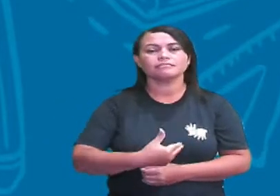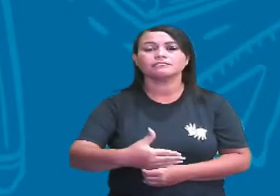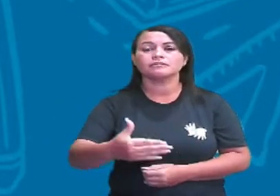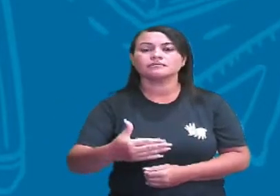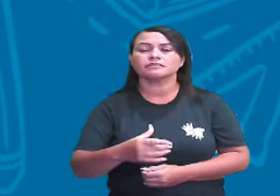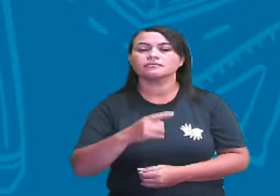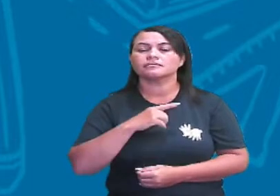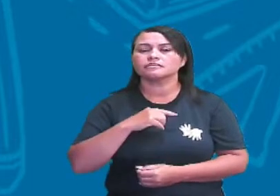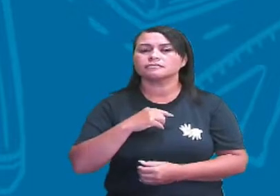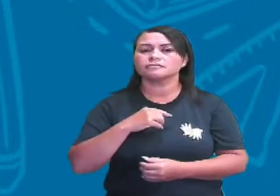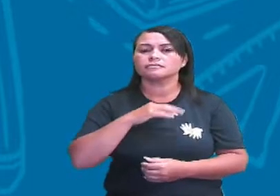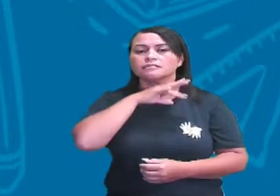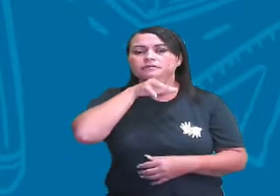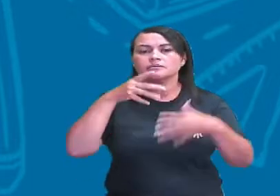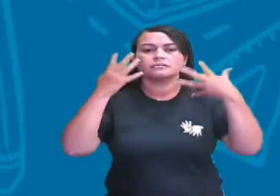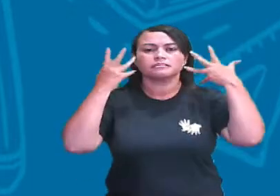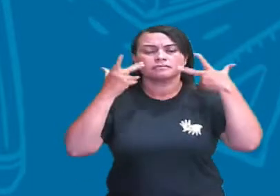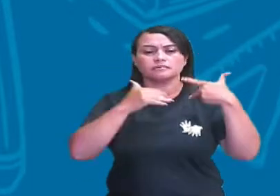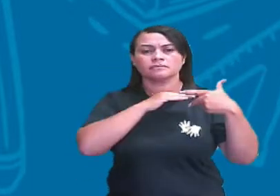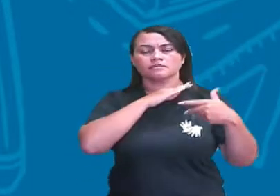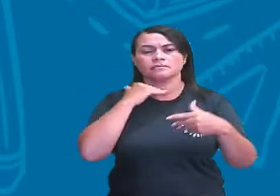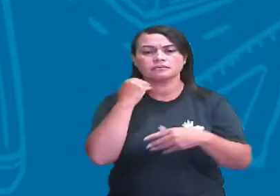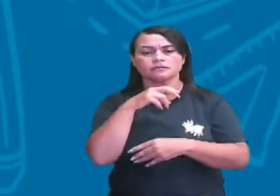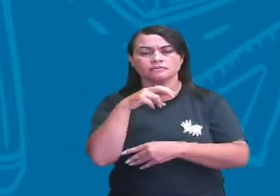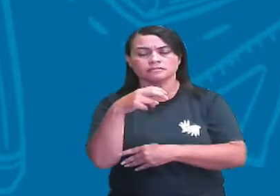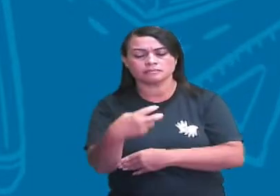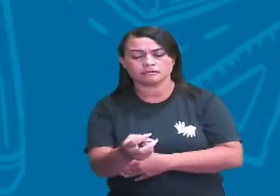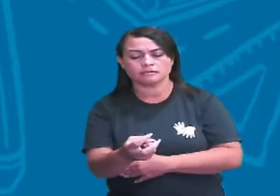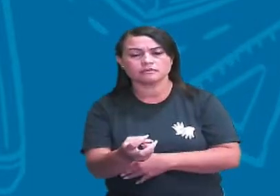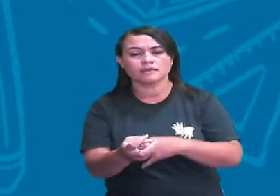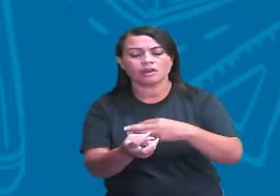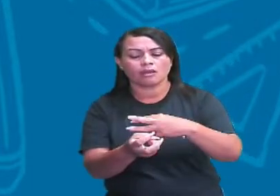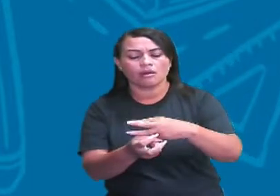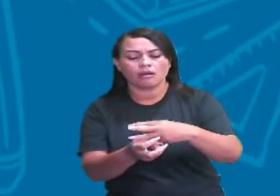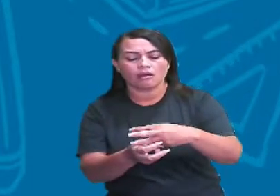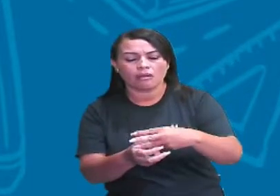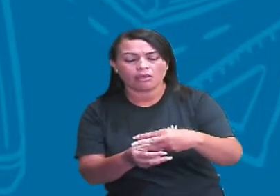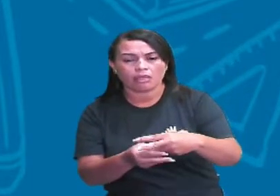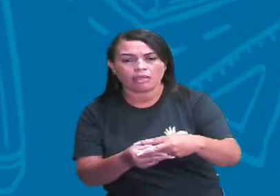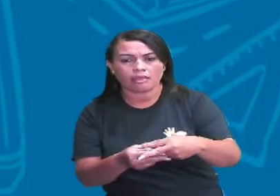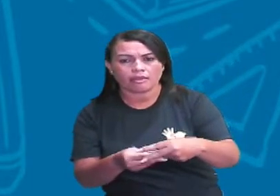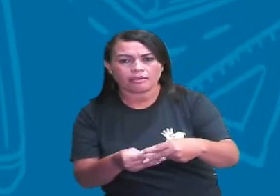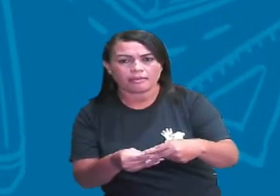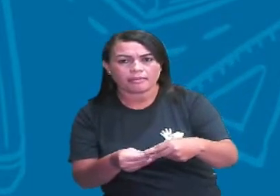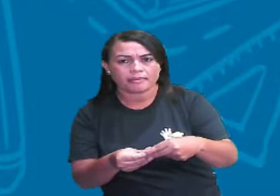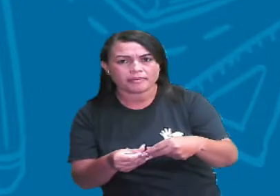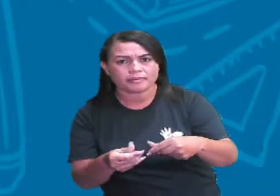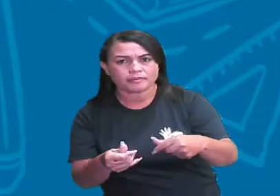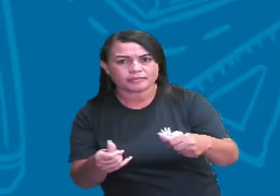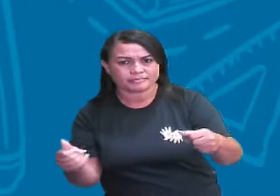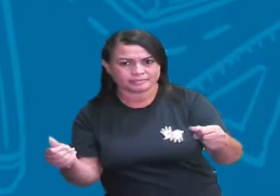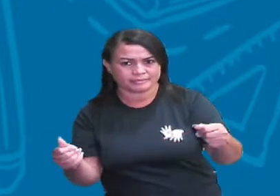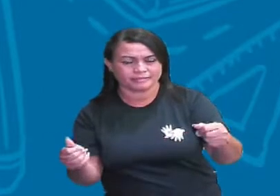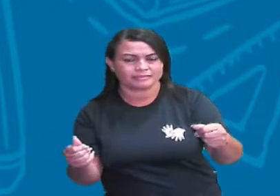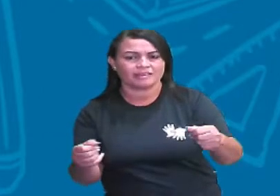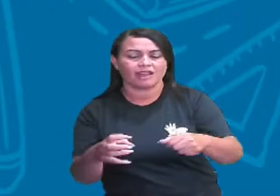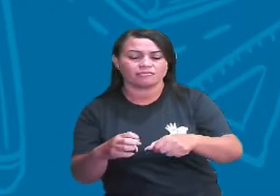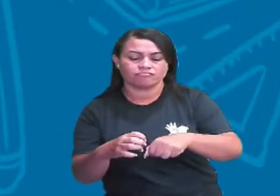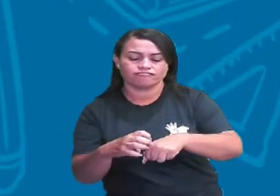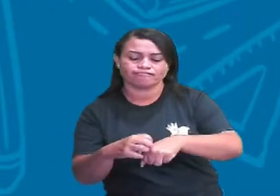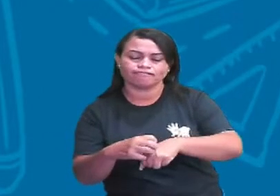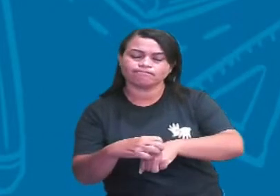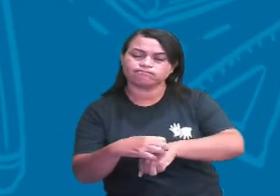animal morrer, ele cumprir o seu ciclo dentro da natureza, os decompositores vão justamente